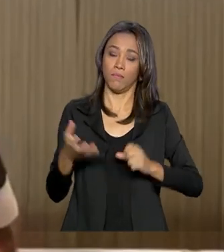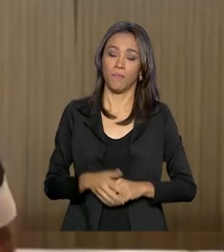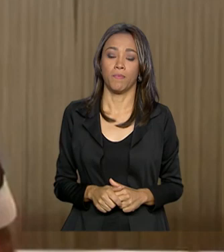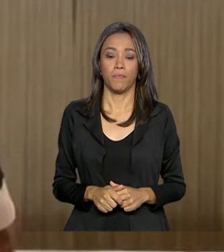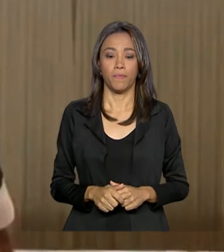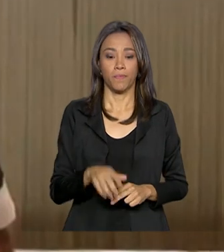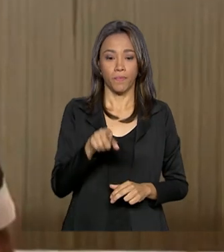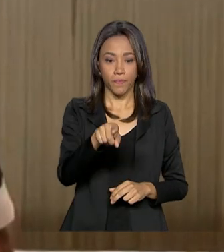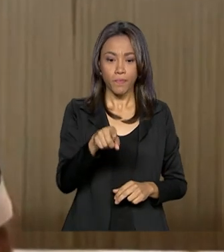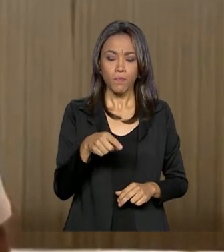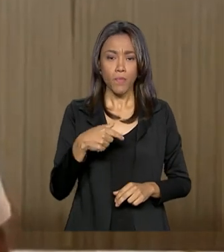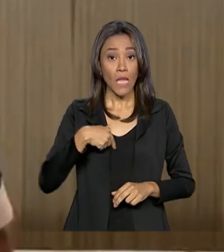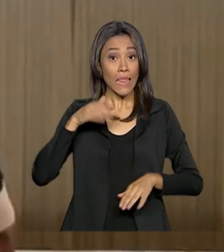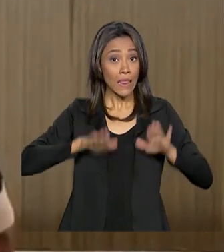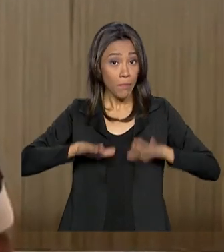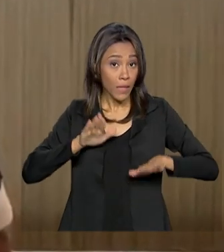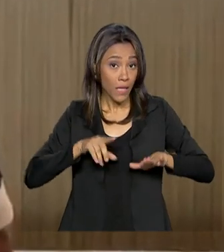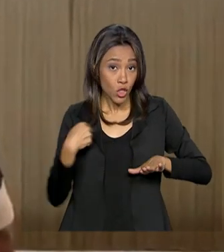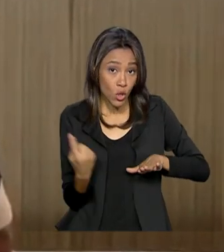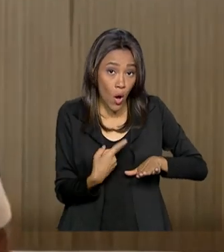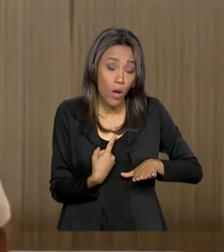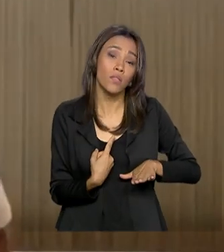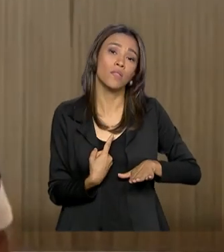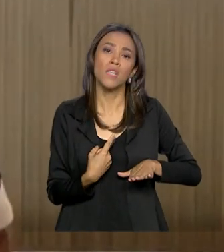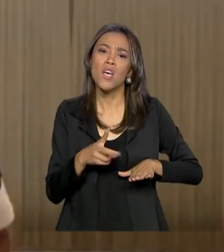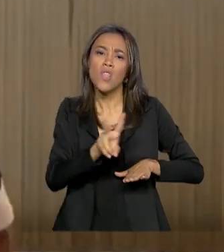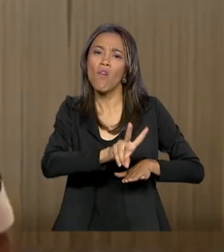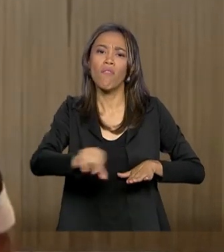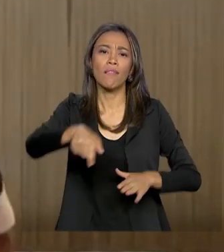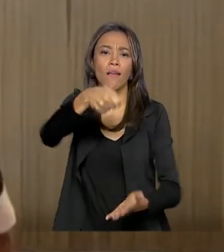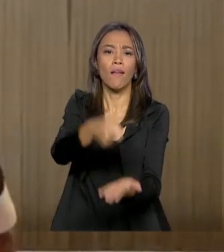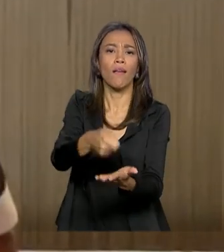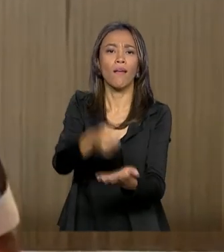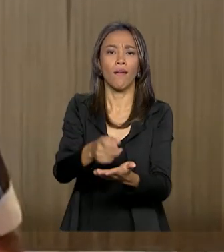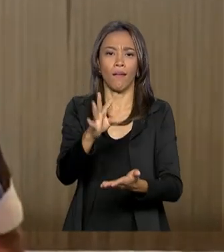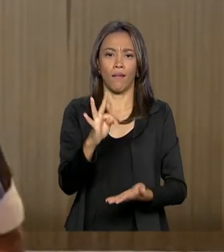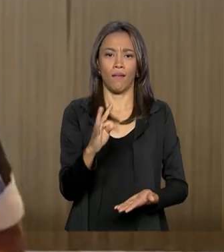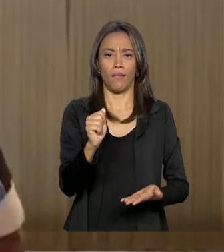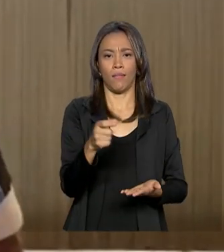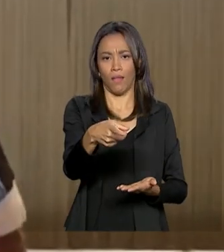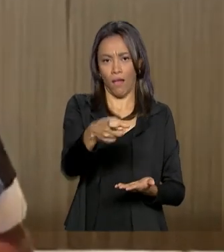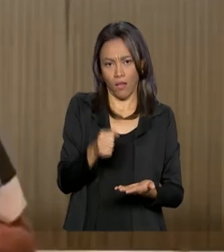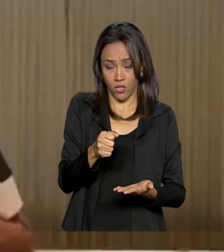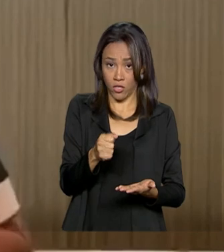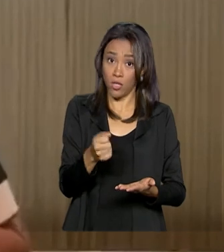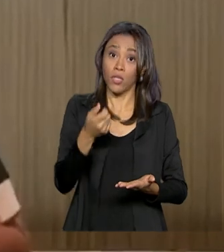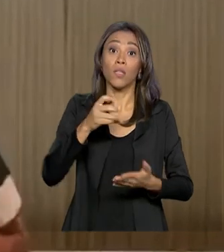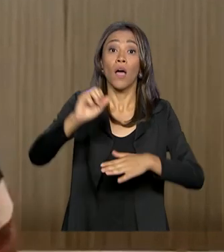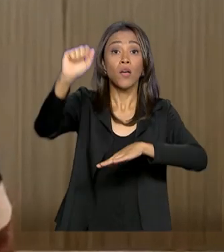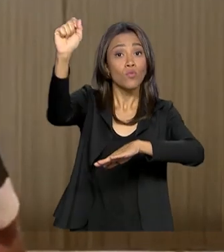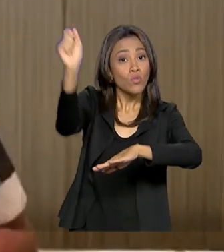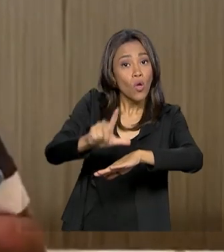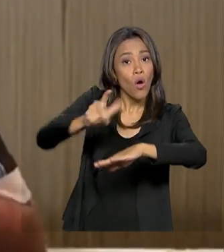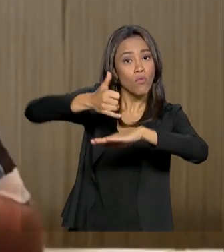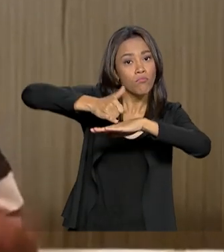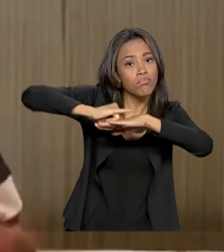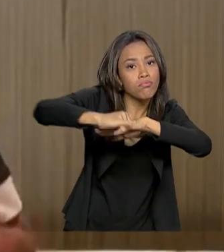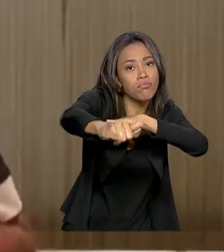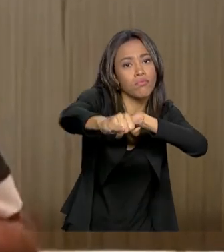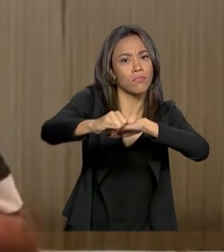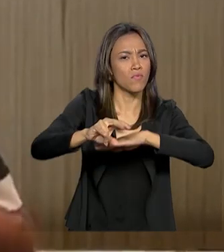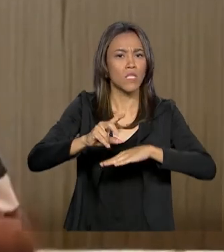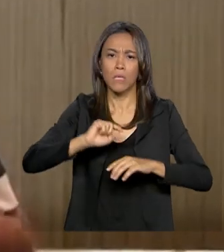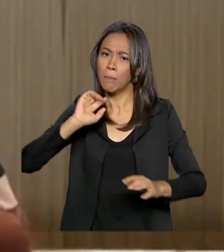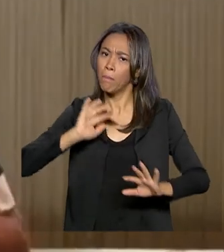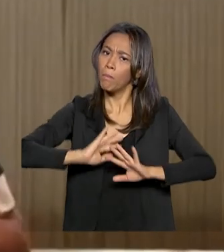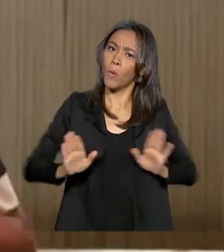No que depender de nós, não haverá taxação da energia solar. E ponto final, ninguém